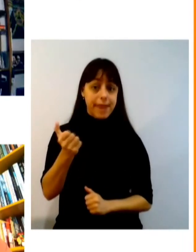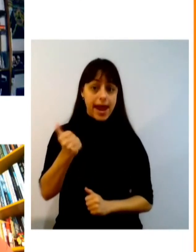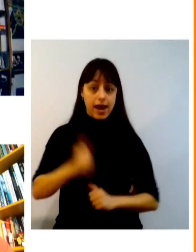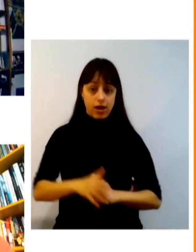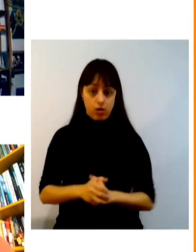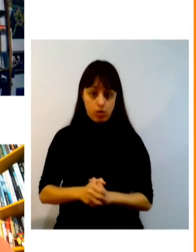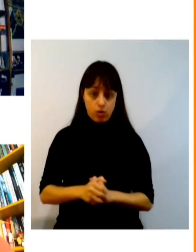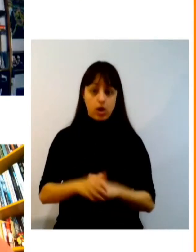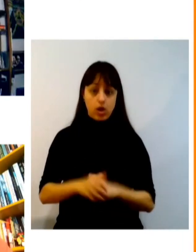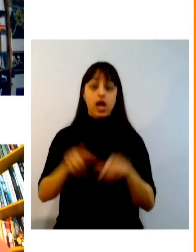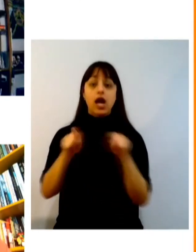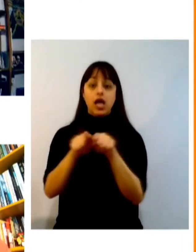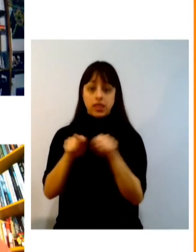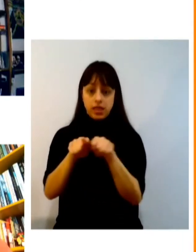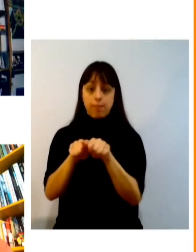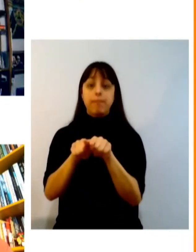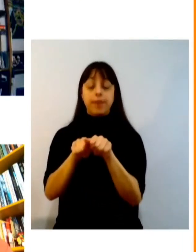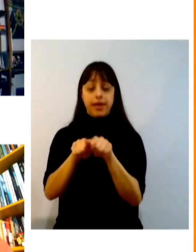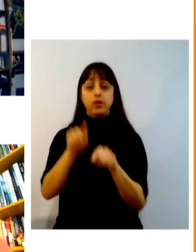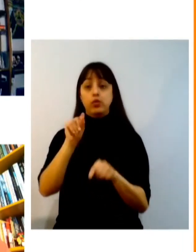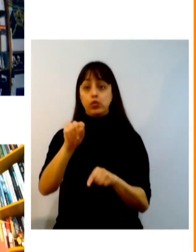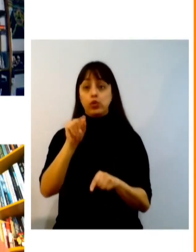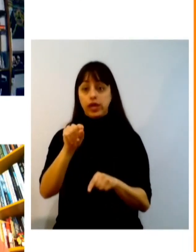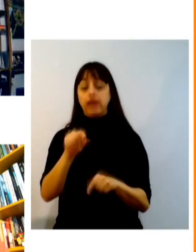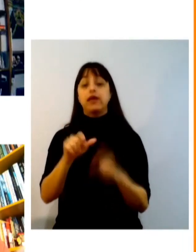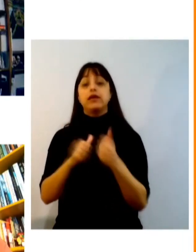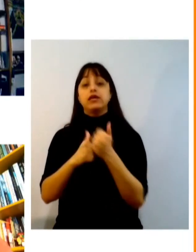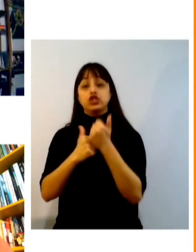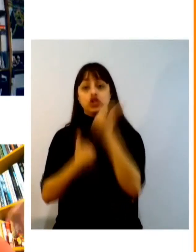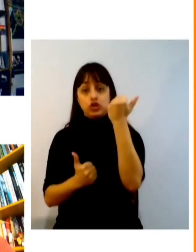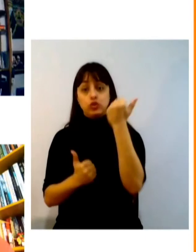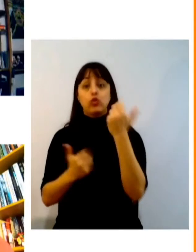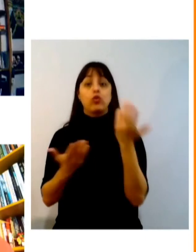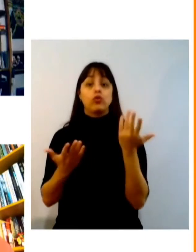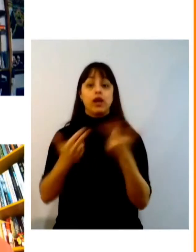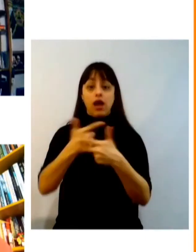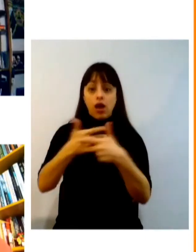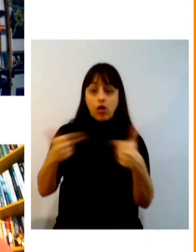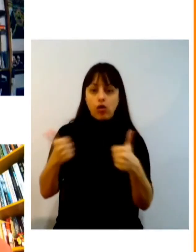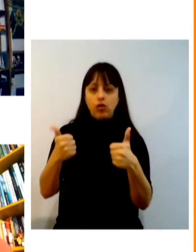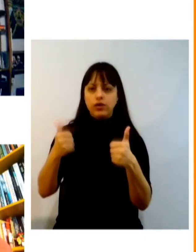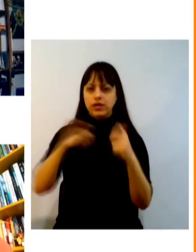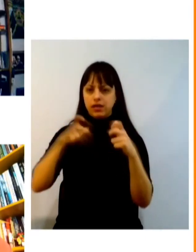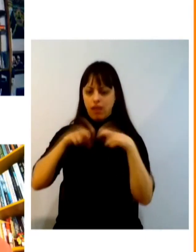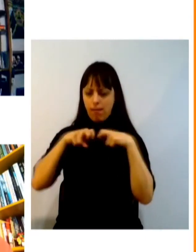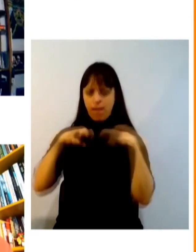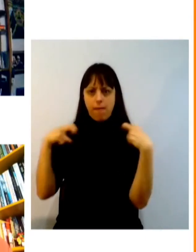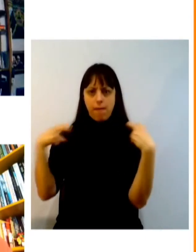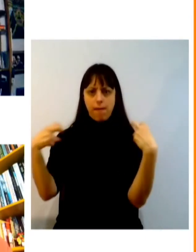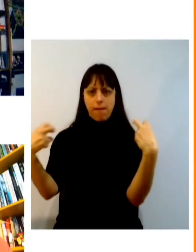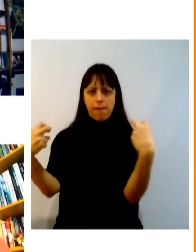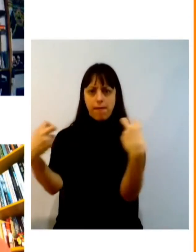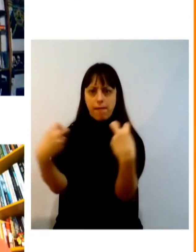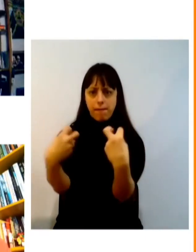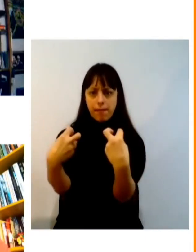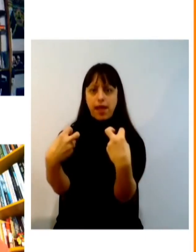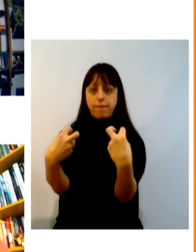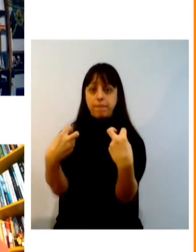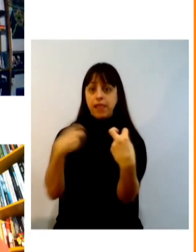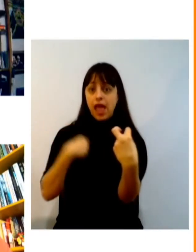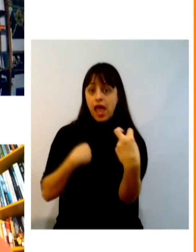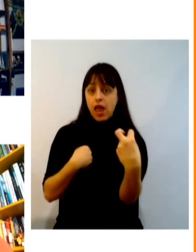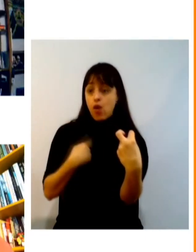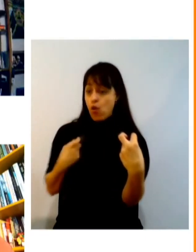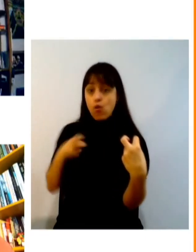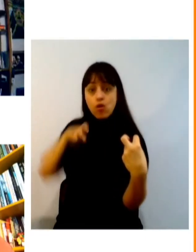de fundação no Brasil ou das grandes pelo menos elas podem estar em uma reunião e eu como estrangeira sou